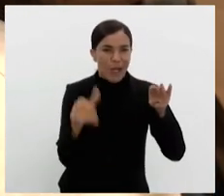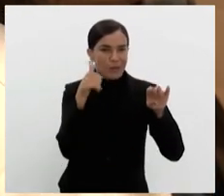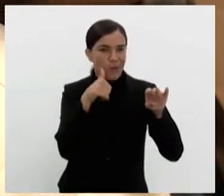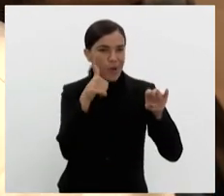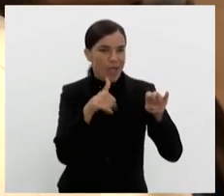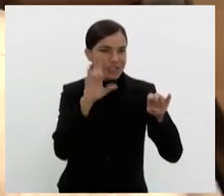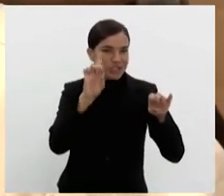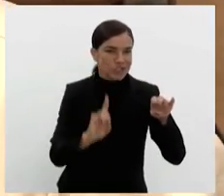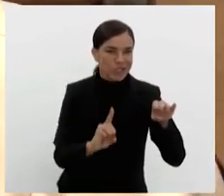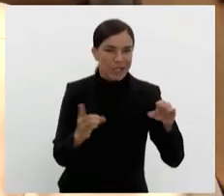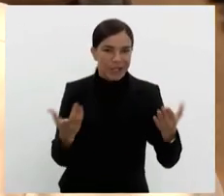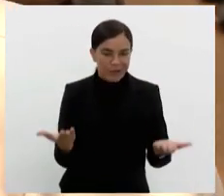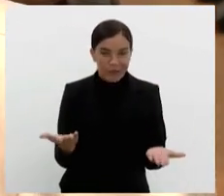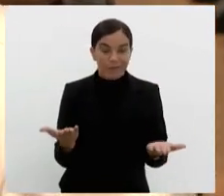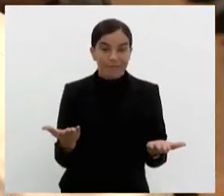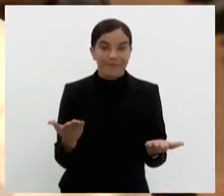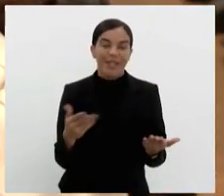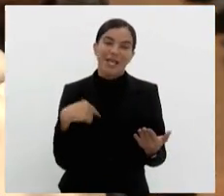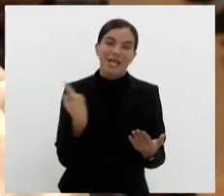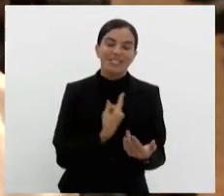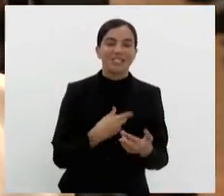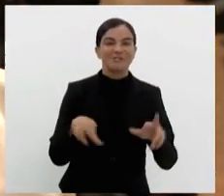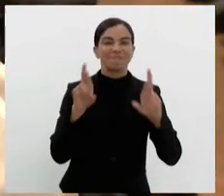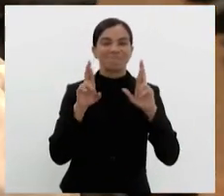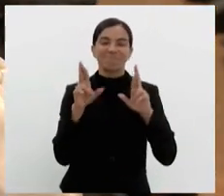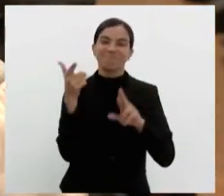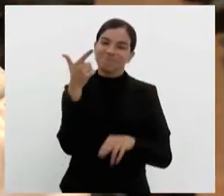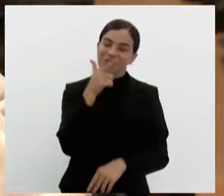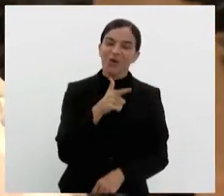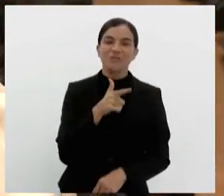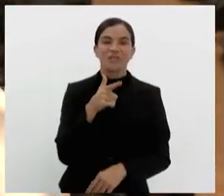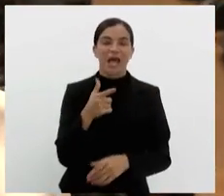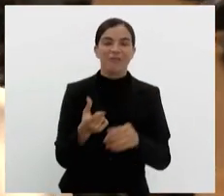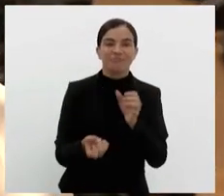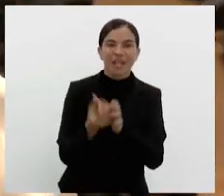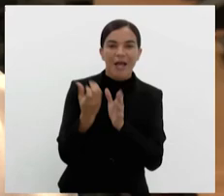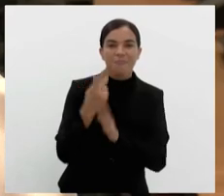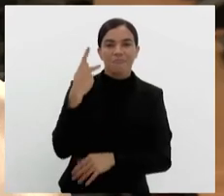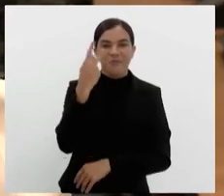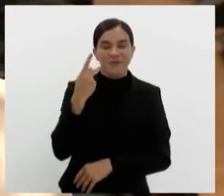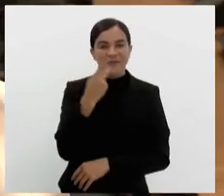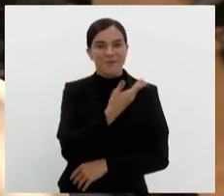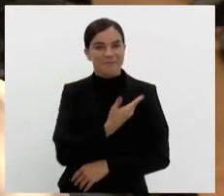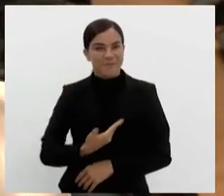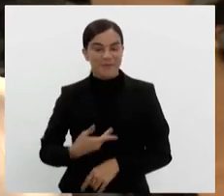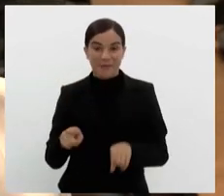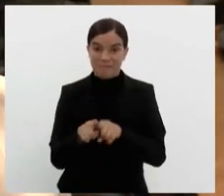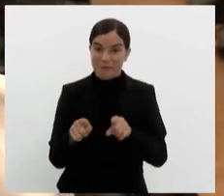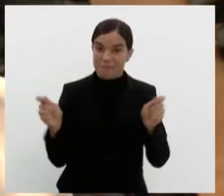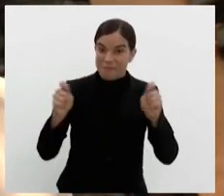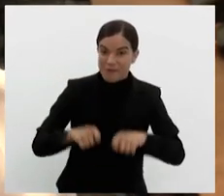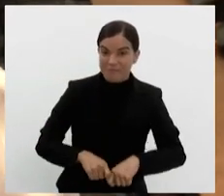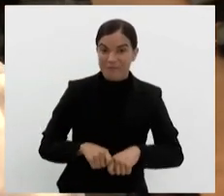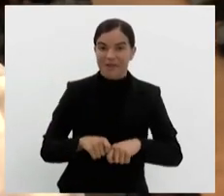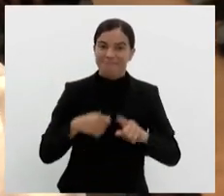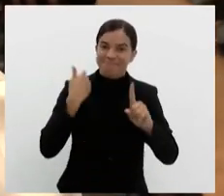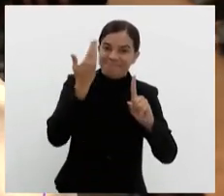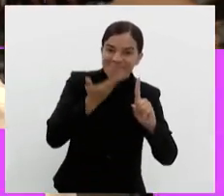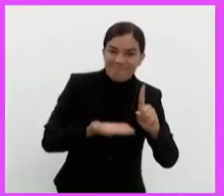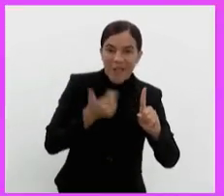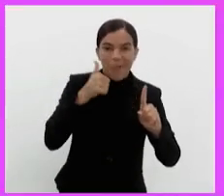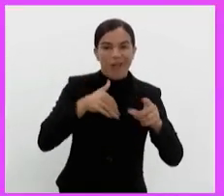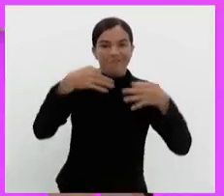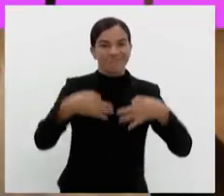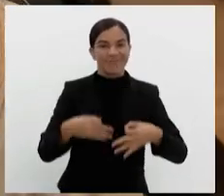aos direitos das mulheres. E a gente espera alcançar com políticas públicas, mas também com possibilidade de reconhecer a mulher na sua